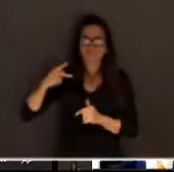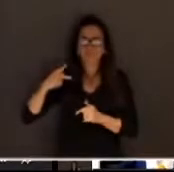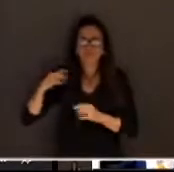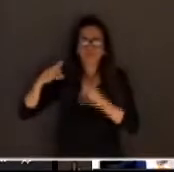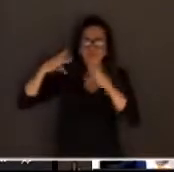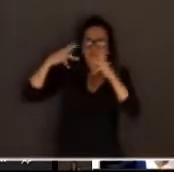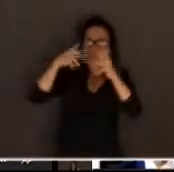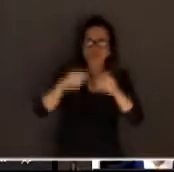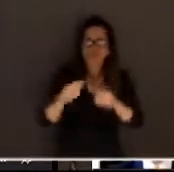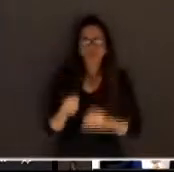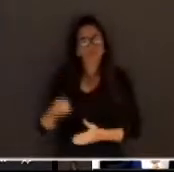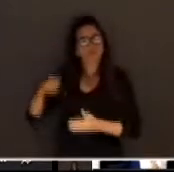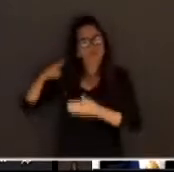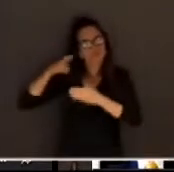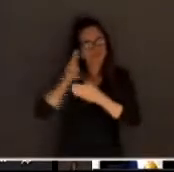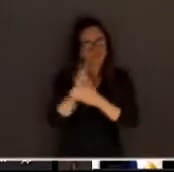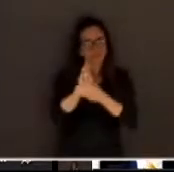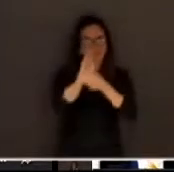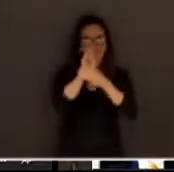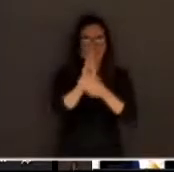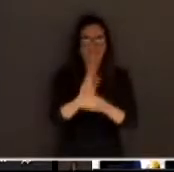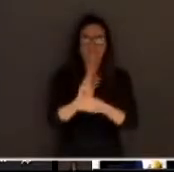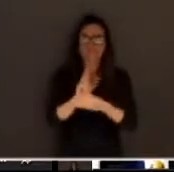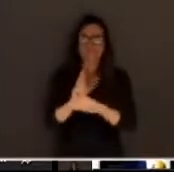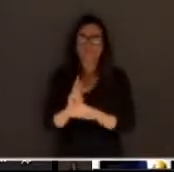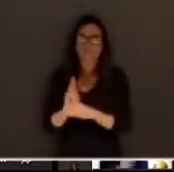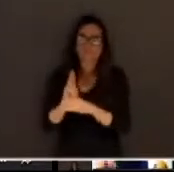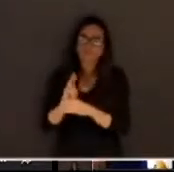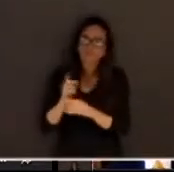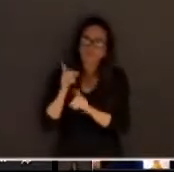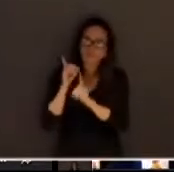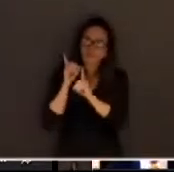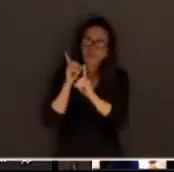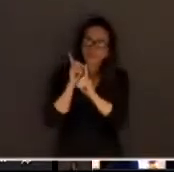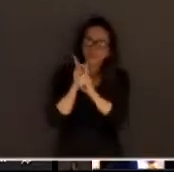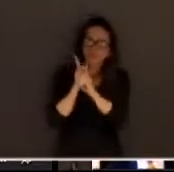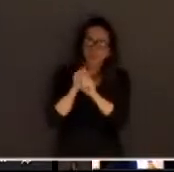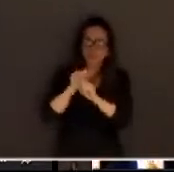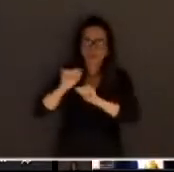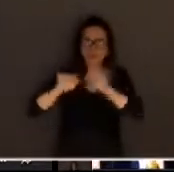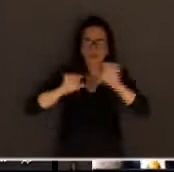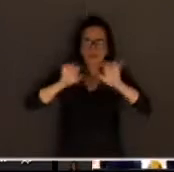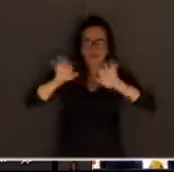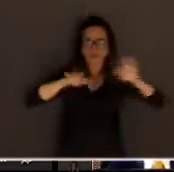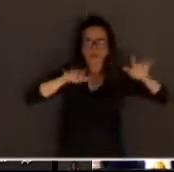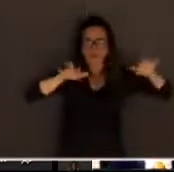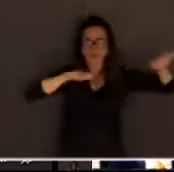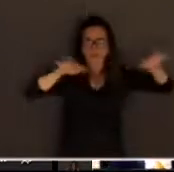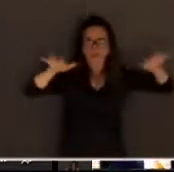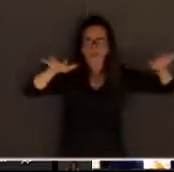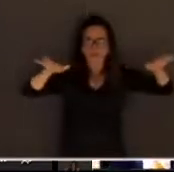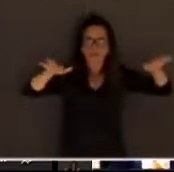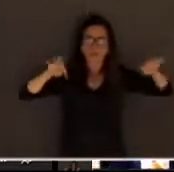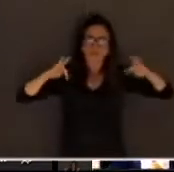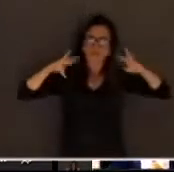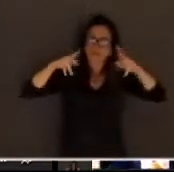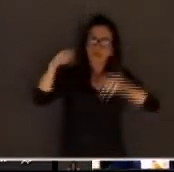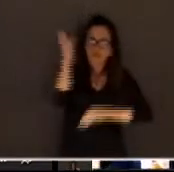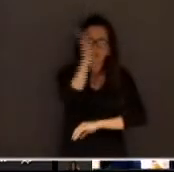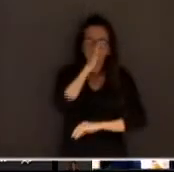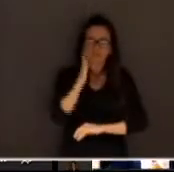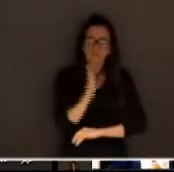procuradores e procuradores da República, que se encontram espalhados em todos os cantos do nosso país,